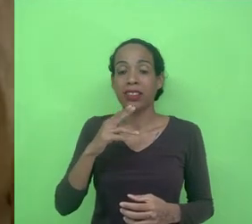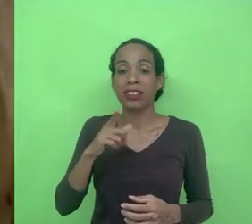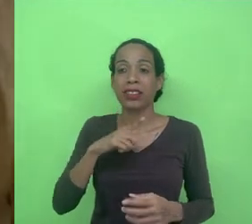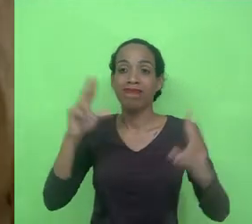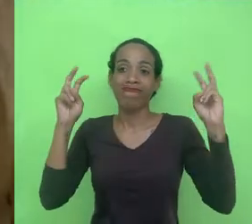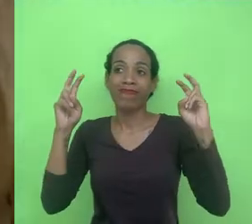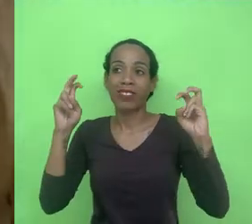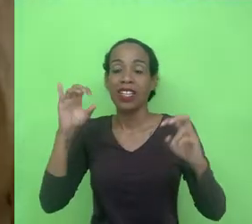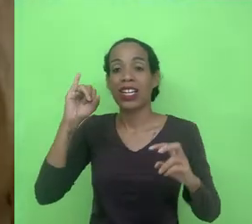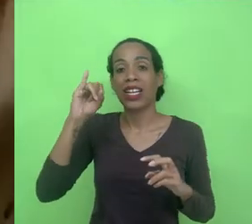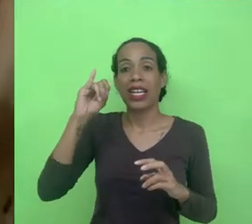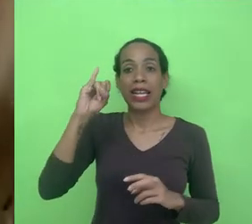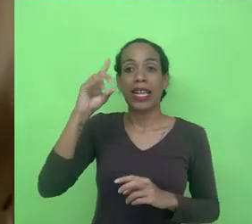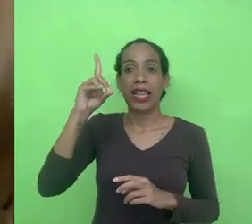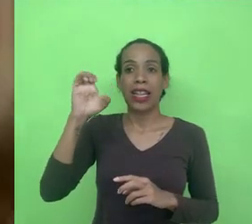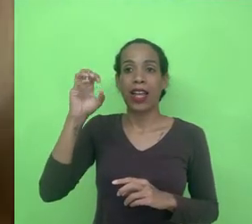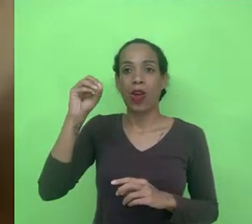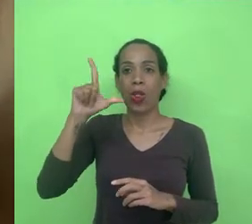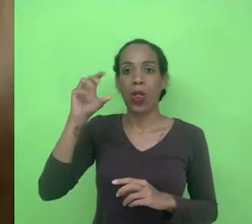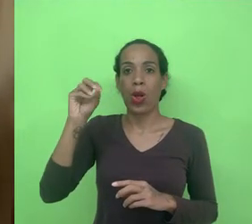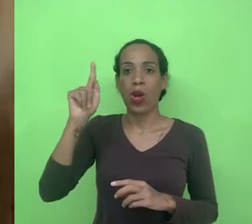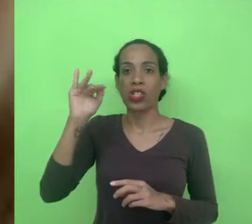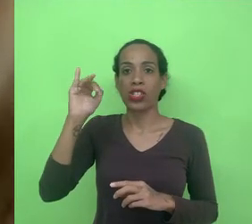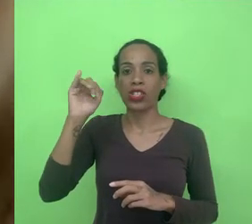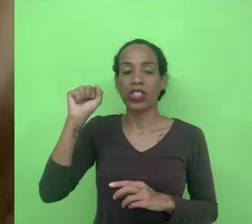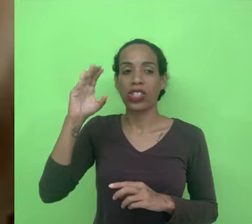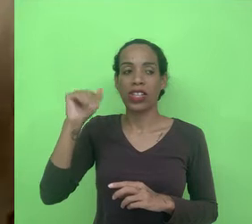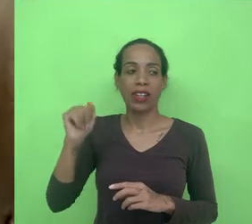ideológicas é simplesmente isso obrigada